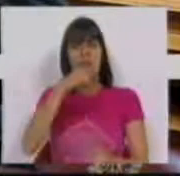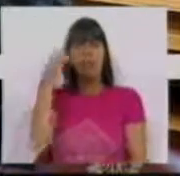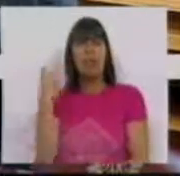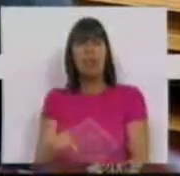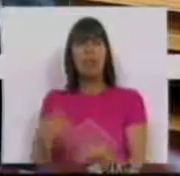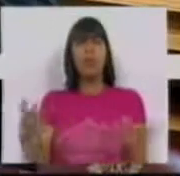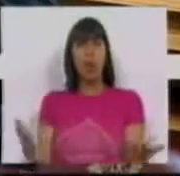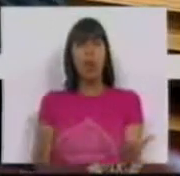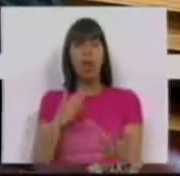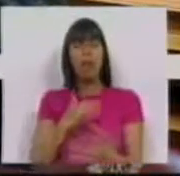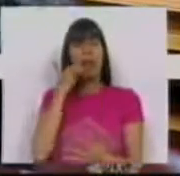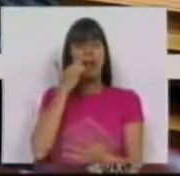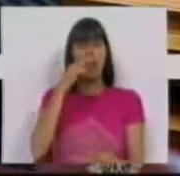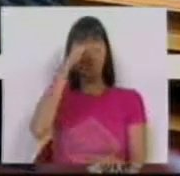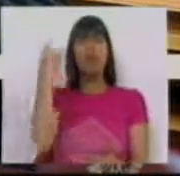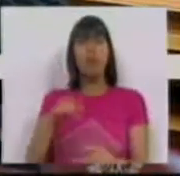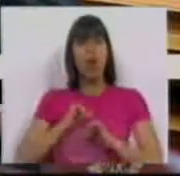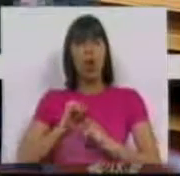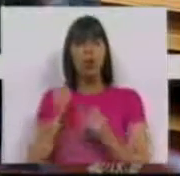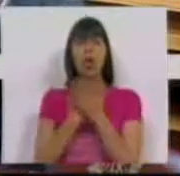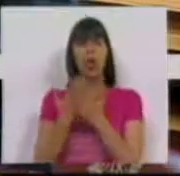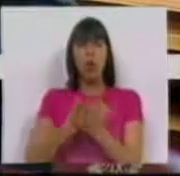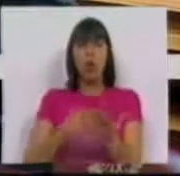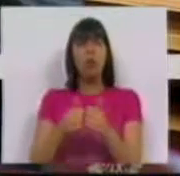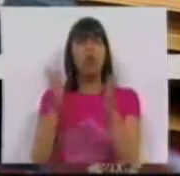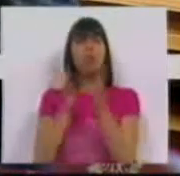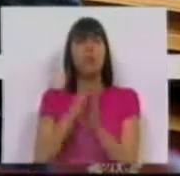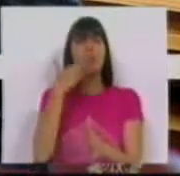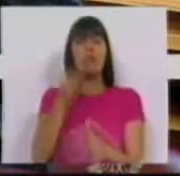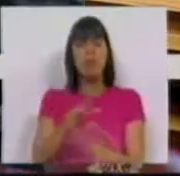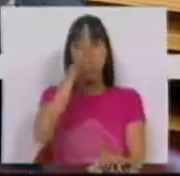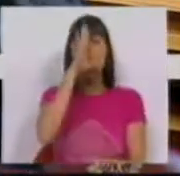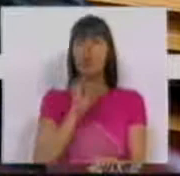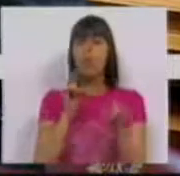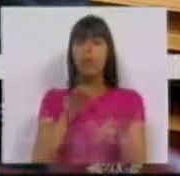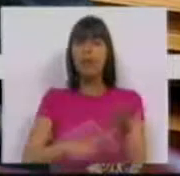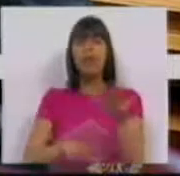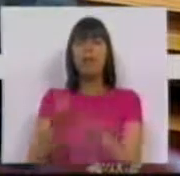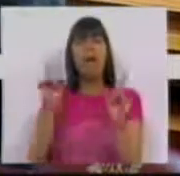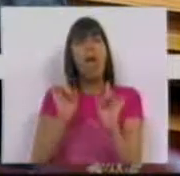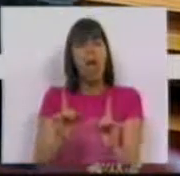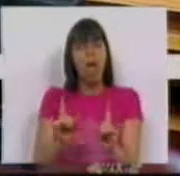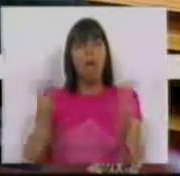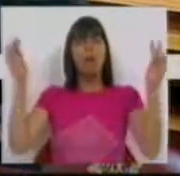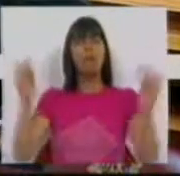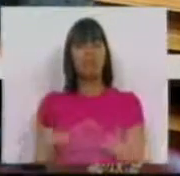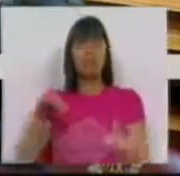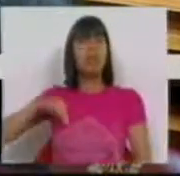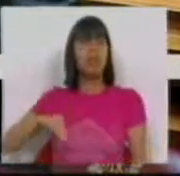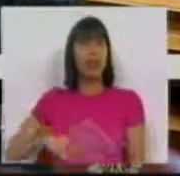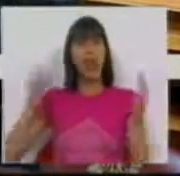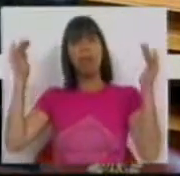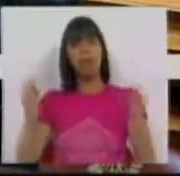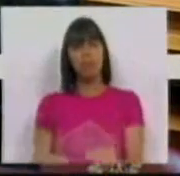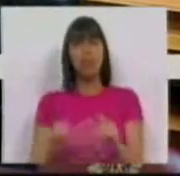dificuldade, de graves dificuldades na nossa economia, onde tudo o que o Governo tem feito é precisamente reduzir salários,